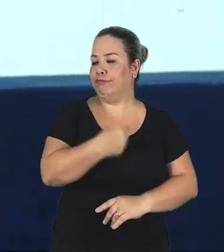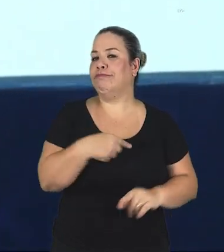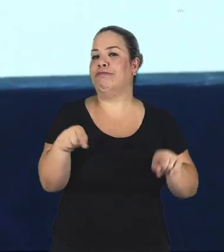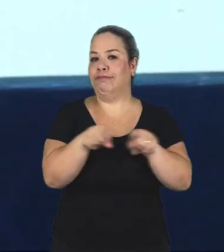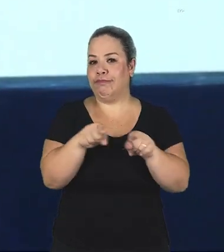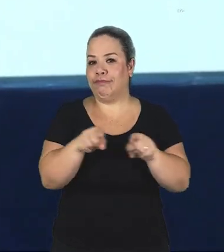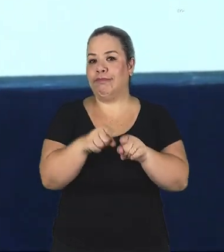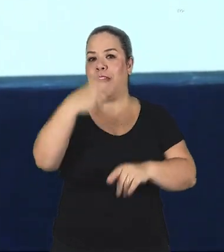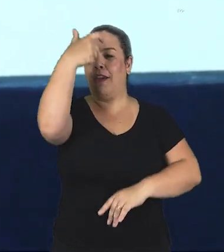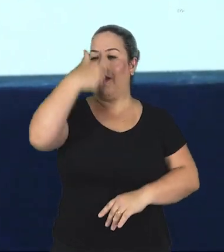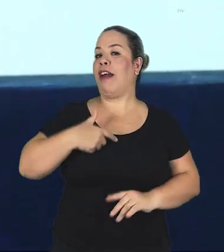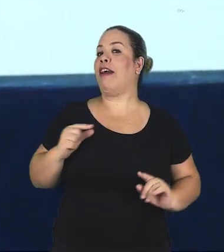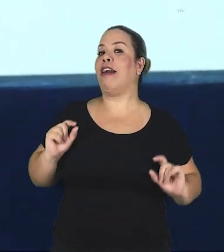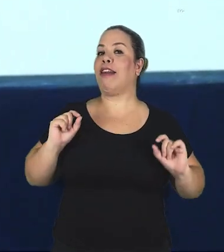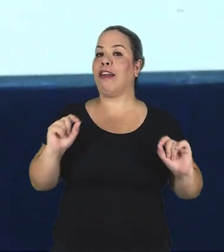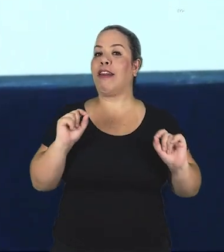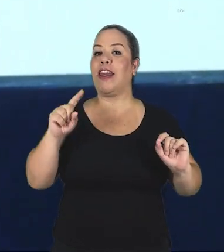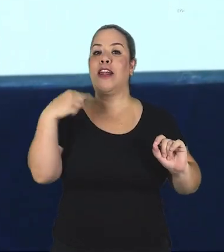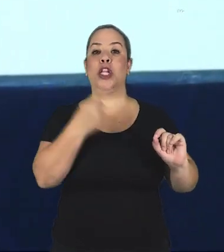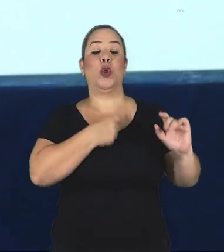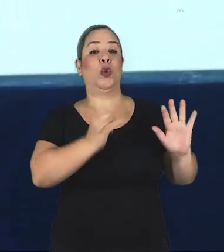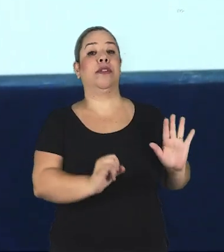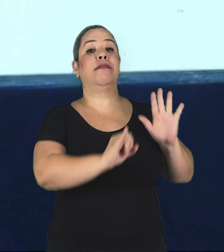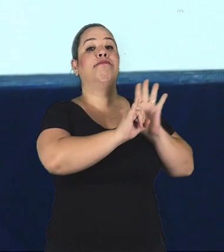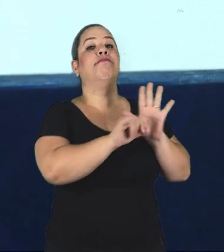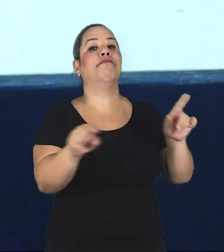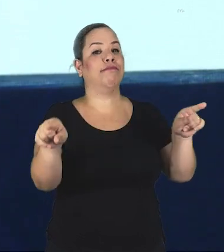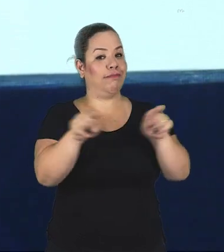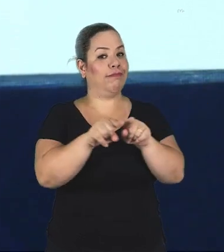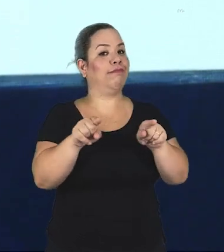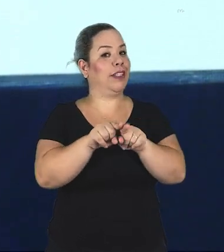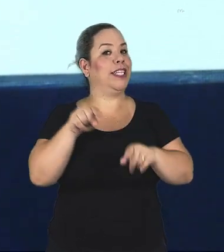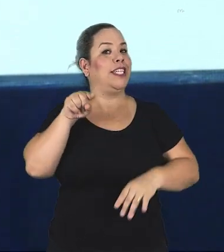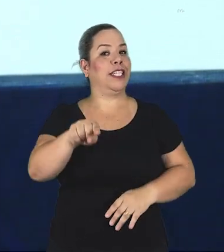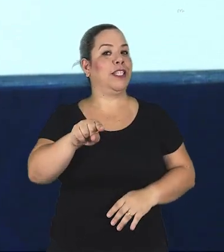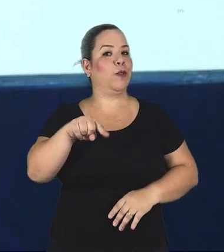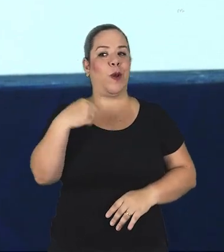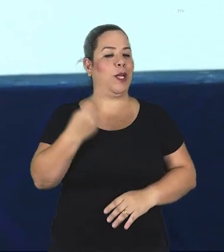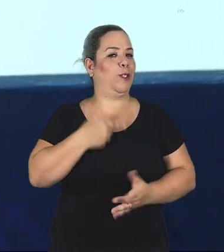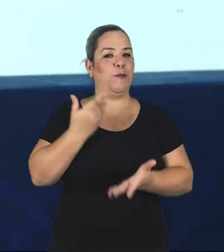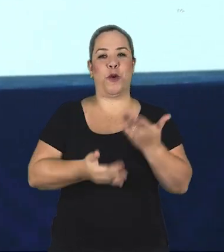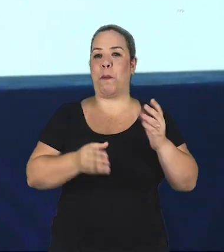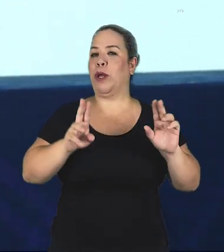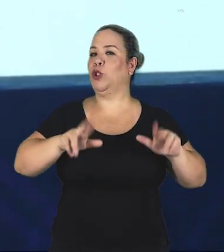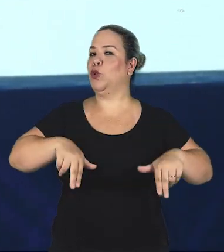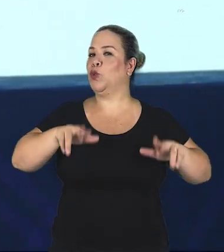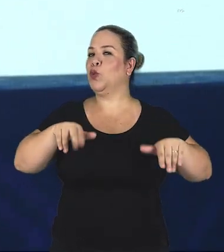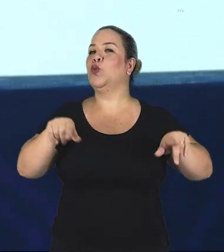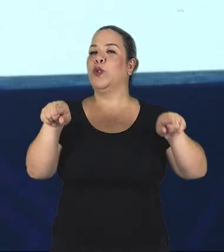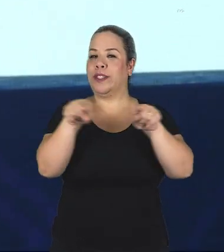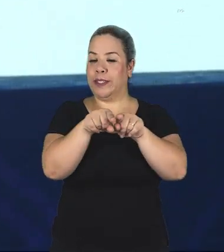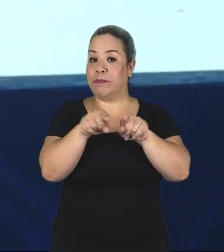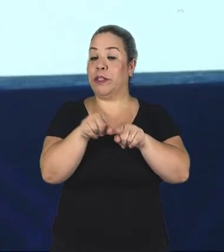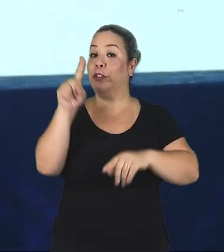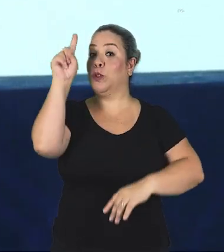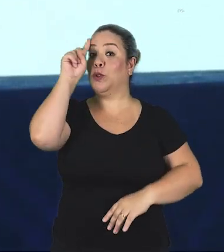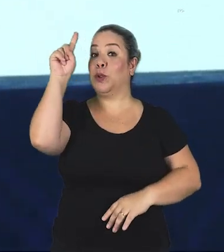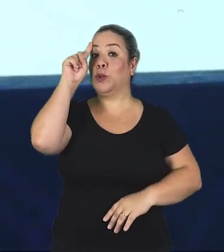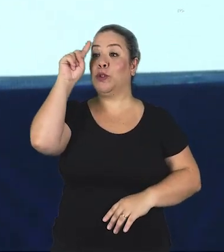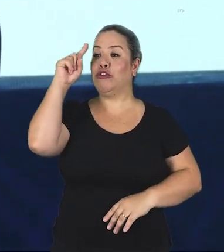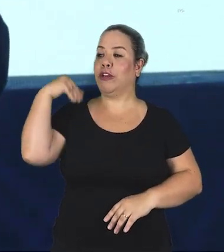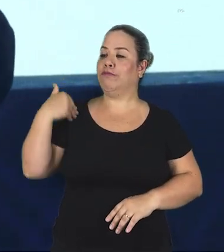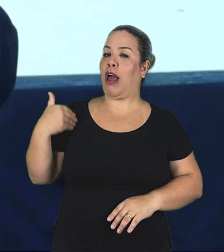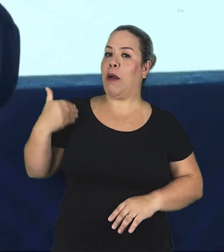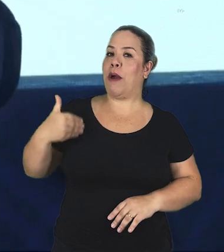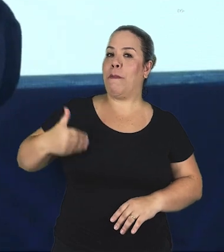faz, de quem a gente é, da nossa identidade. E isso a gente não vai perder. E a gente, cada dia mais,